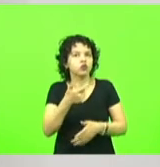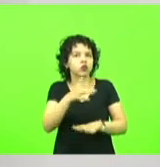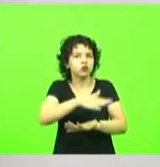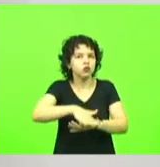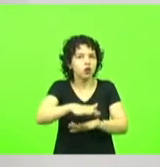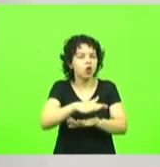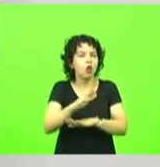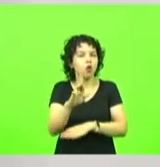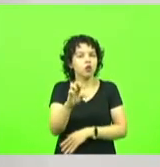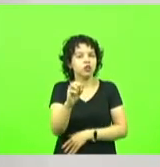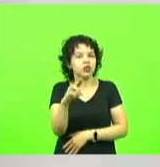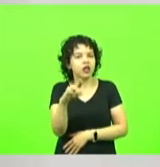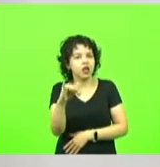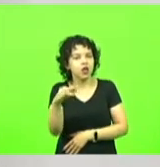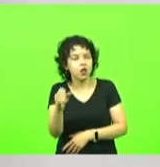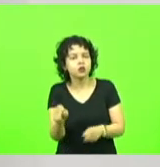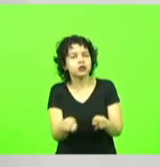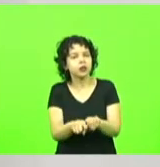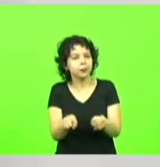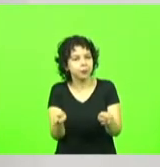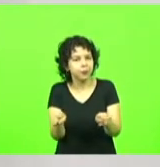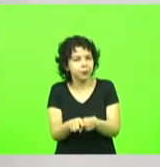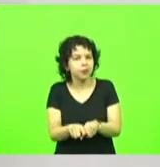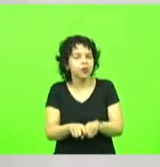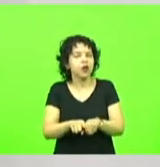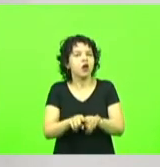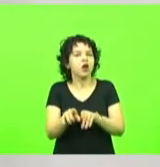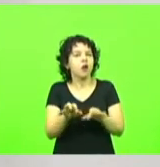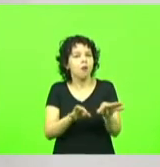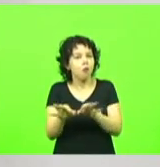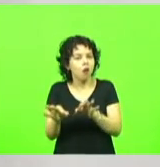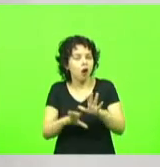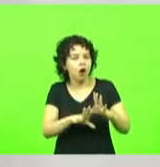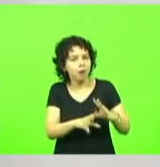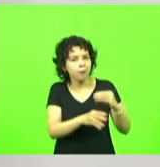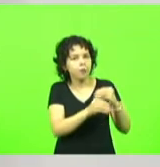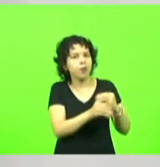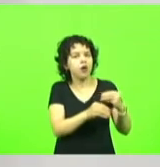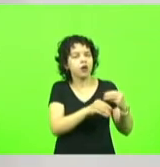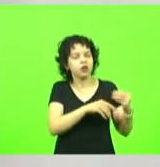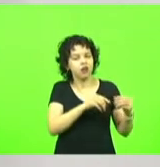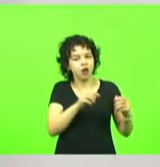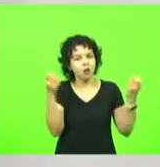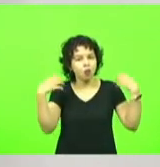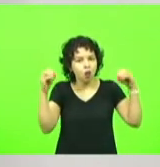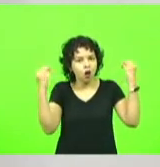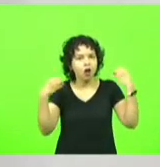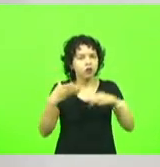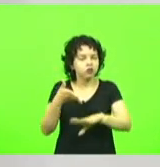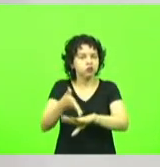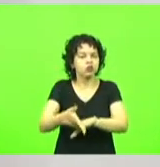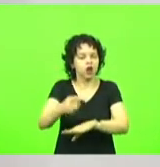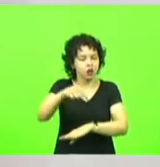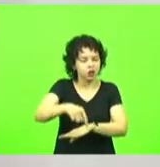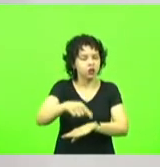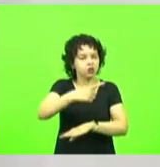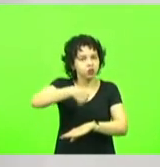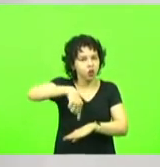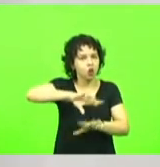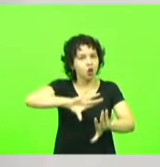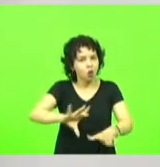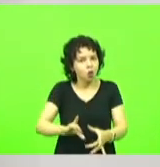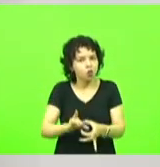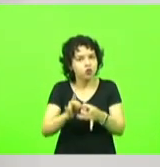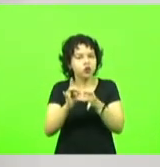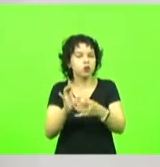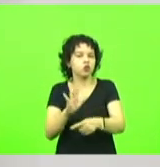dividimos uma emenda para levar uma ambulância na época então para ver que aqui nós nos unimos pela nossa gente